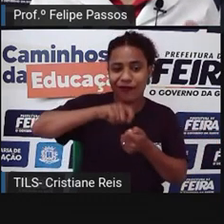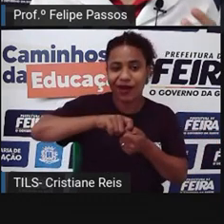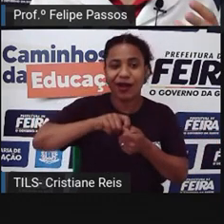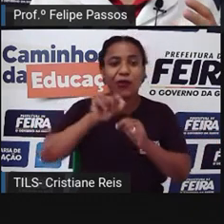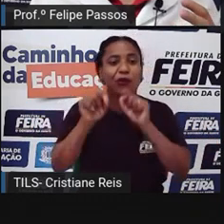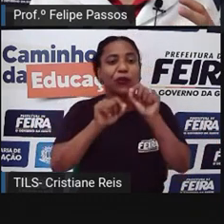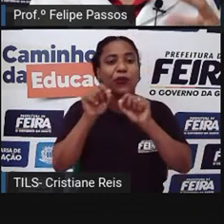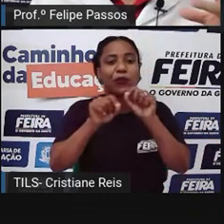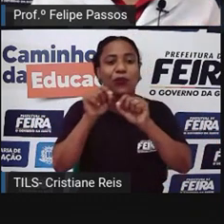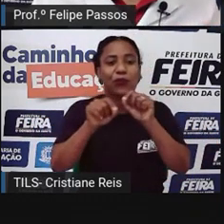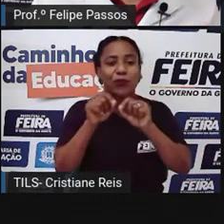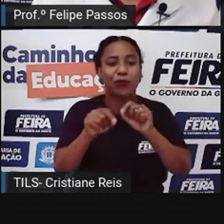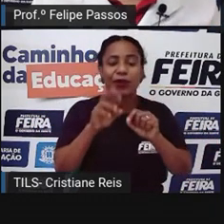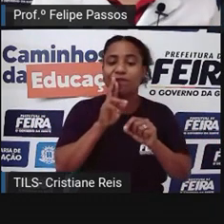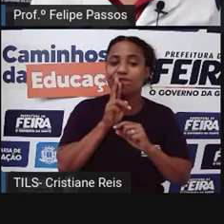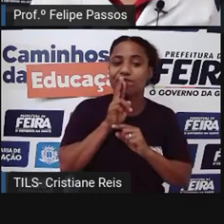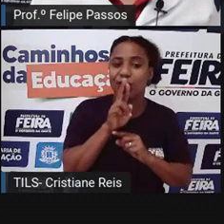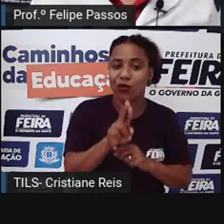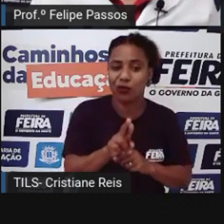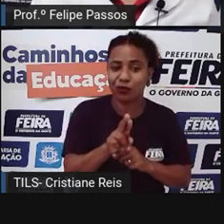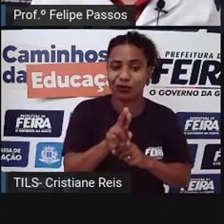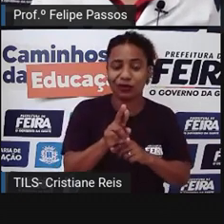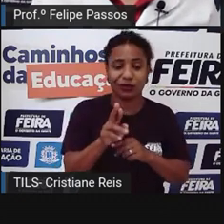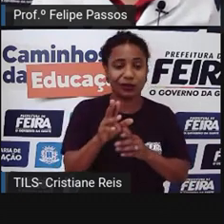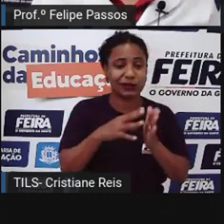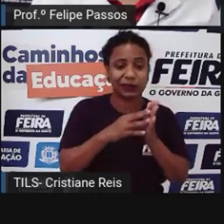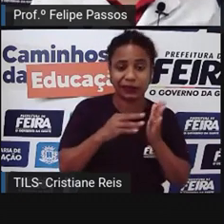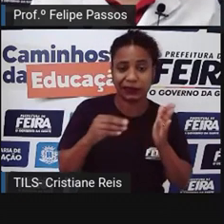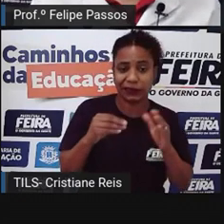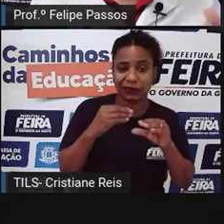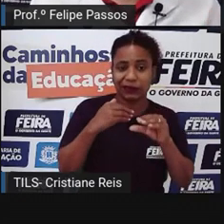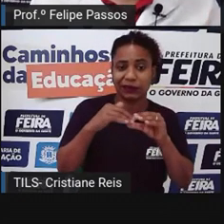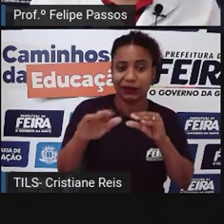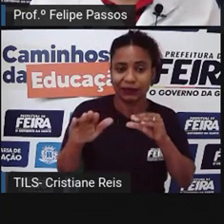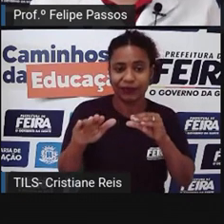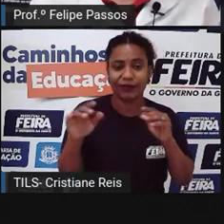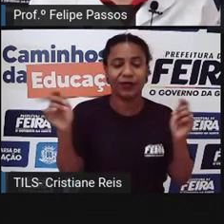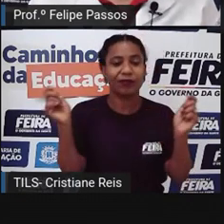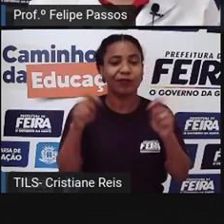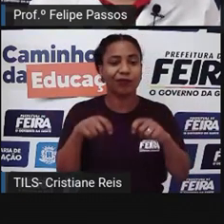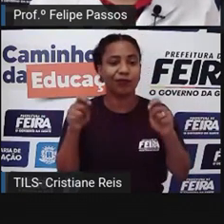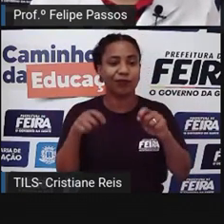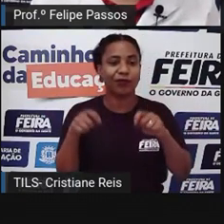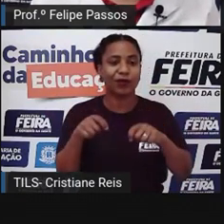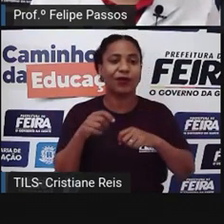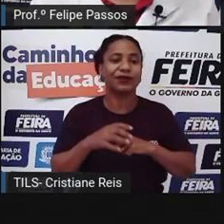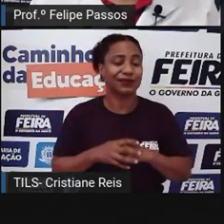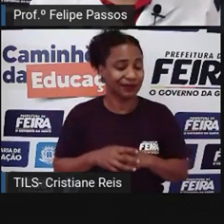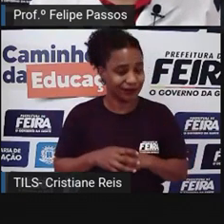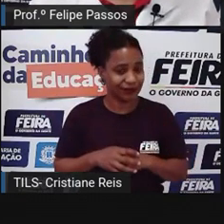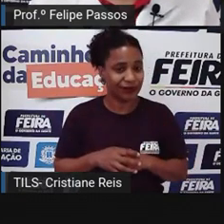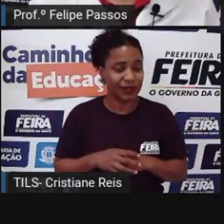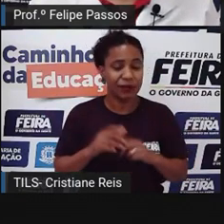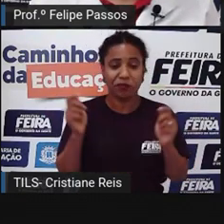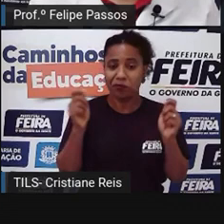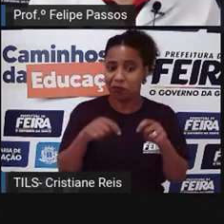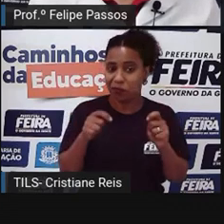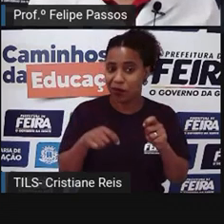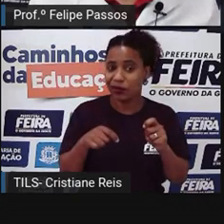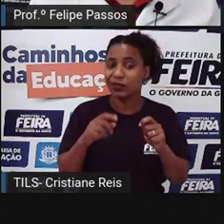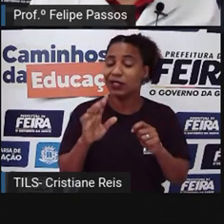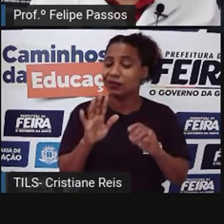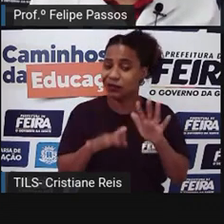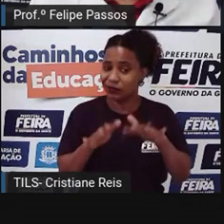com o que você responde na internet, porque você pode estar sofrendo um crime cibernético